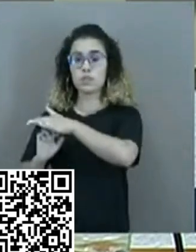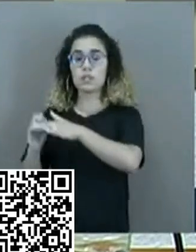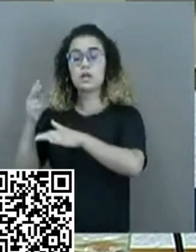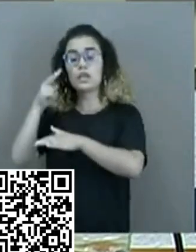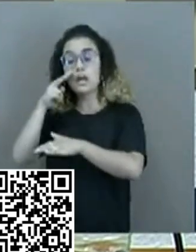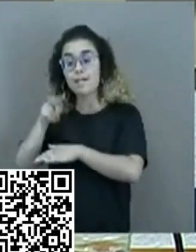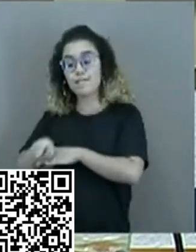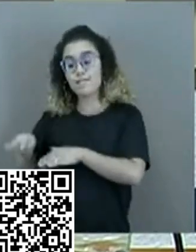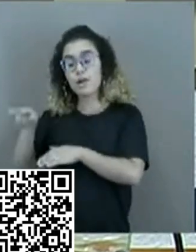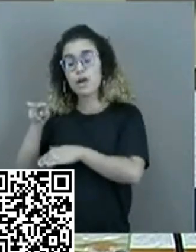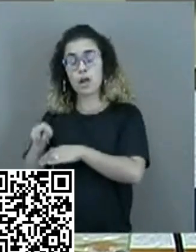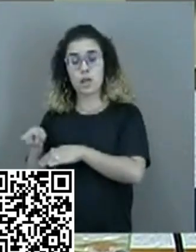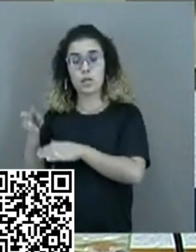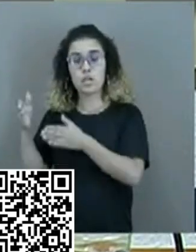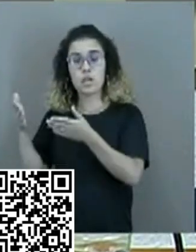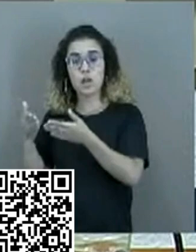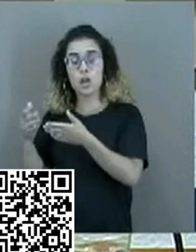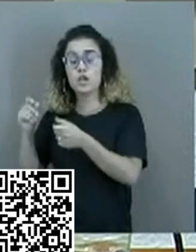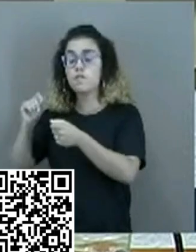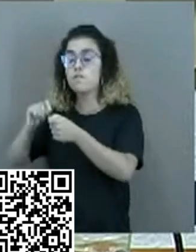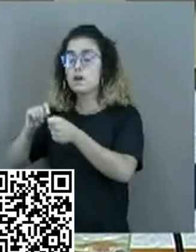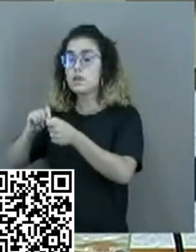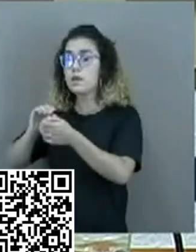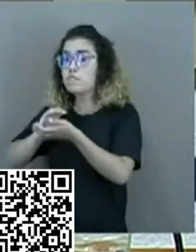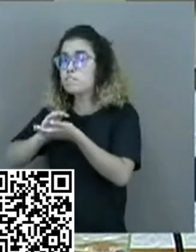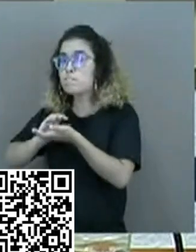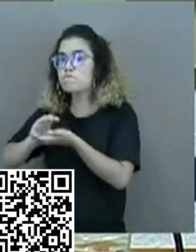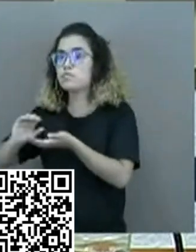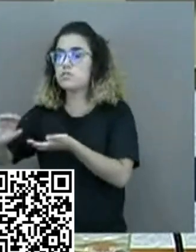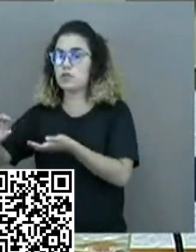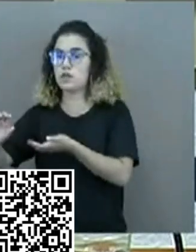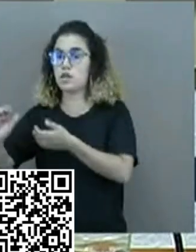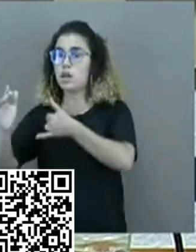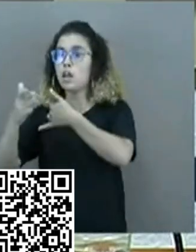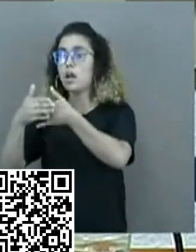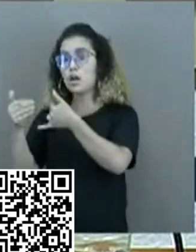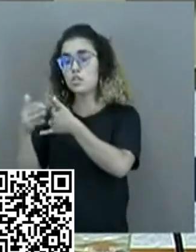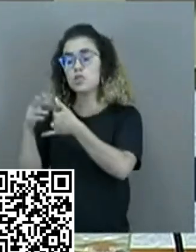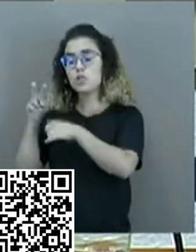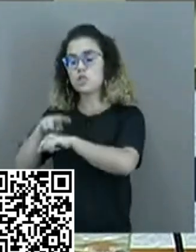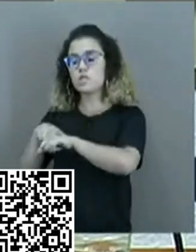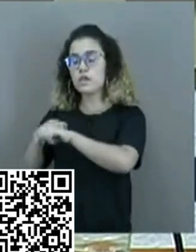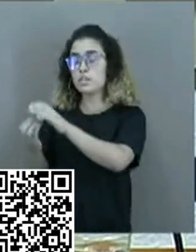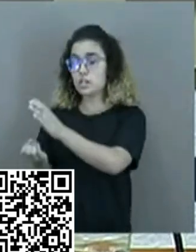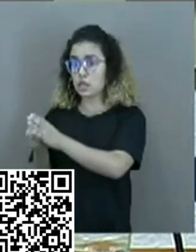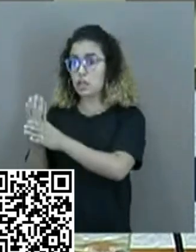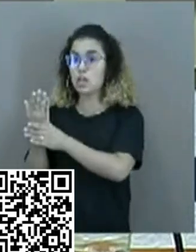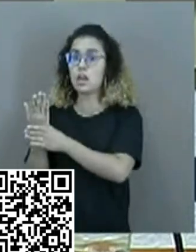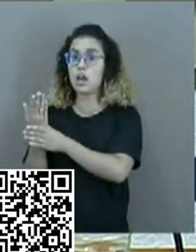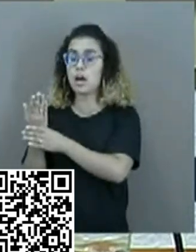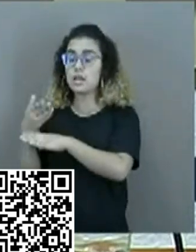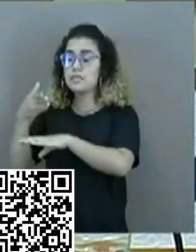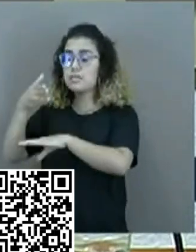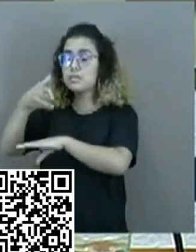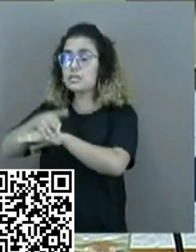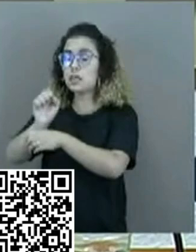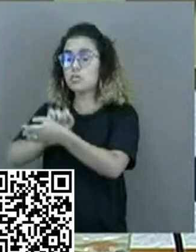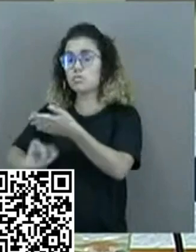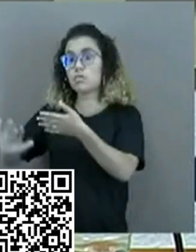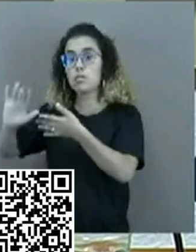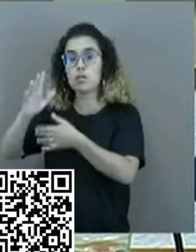analisando, fazer investimentos em hidrogênio verde, produzir hidrogênio verde no Estado do Ceará.